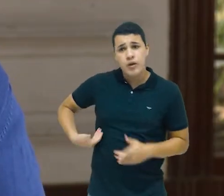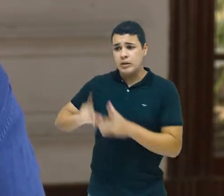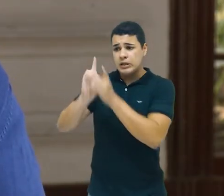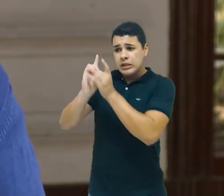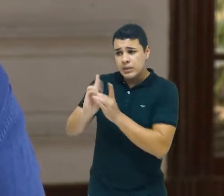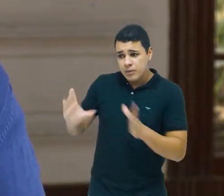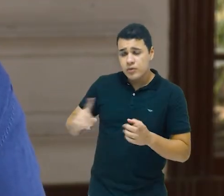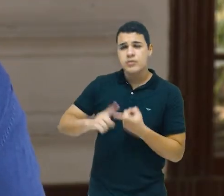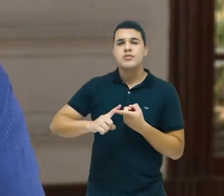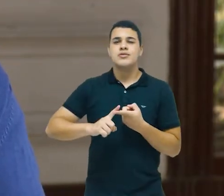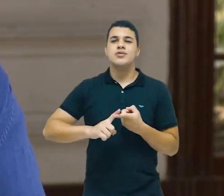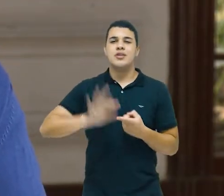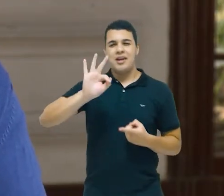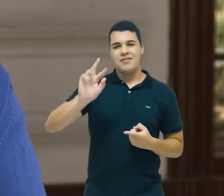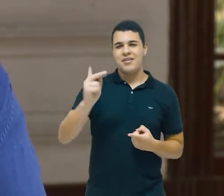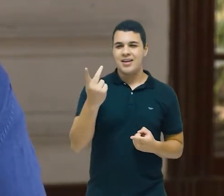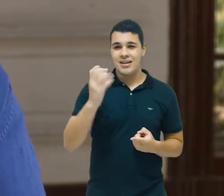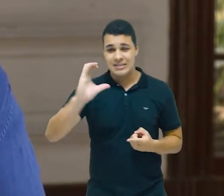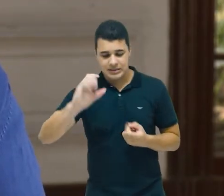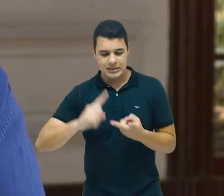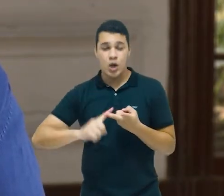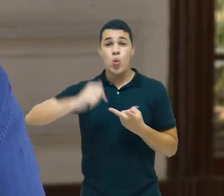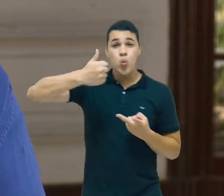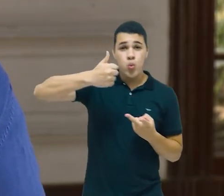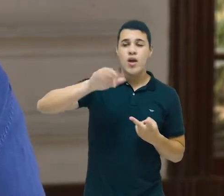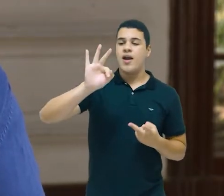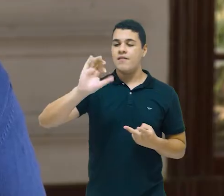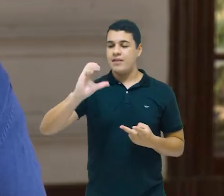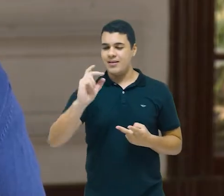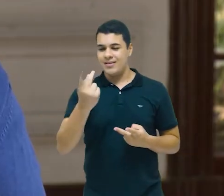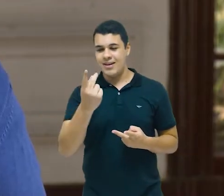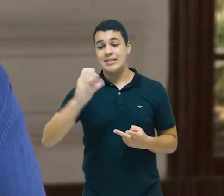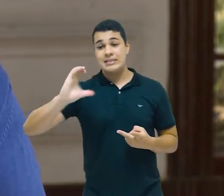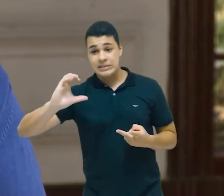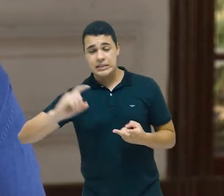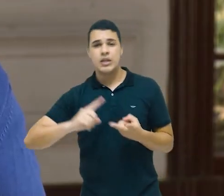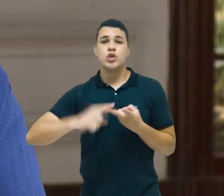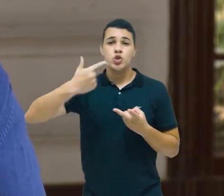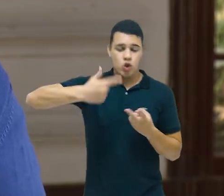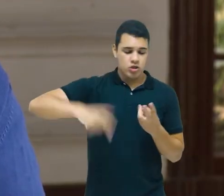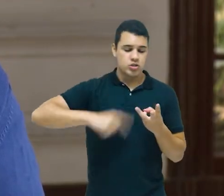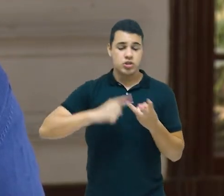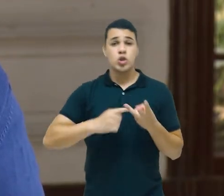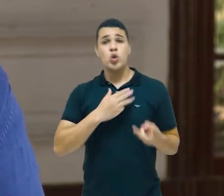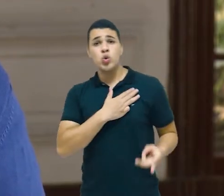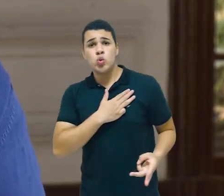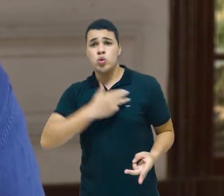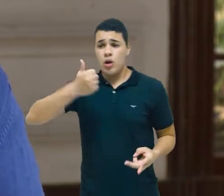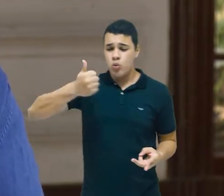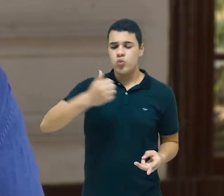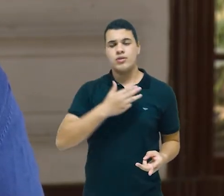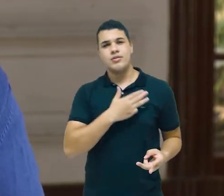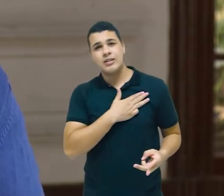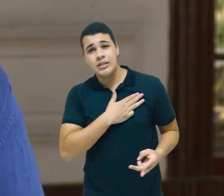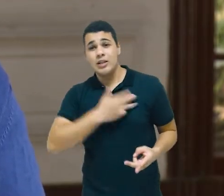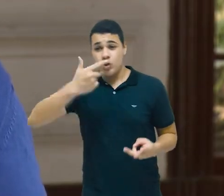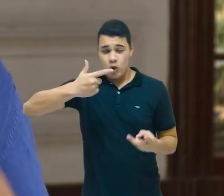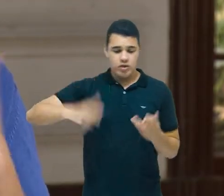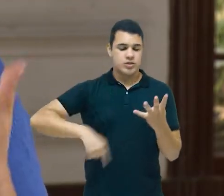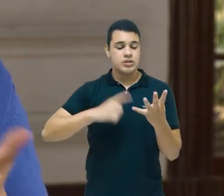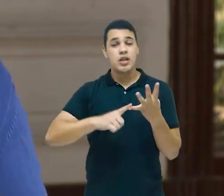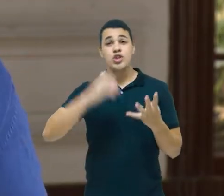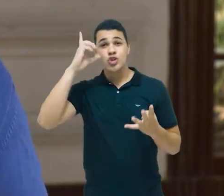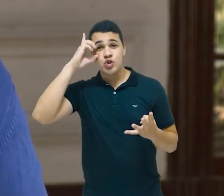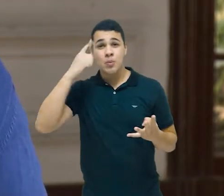Fernando Henrique Cardoso 1, Fernando Henrique Cardoso 2, Lula 1, Lula 2, Dilma 1, Dilma 2,